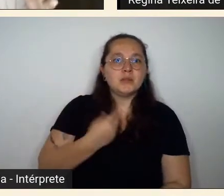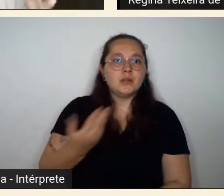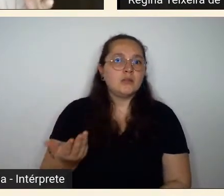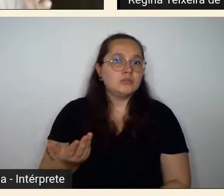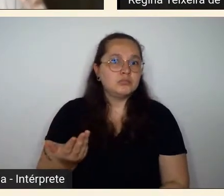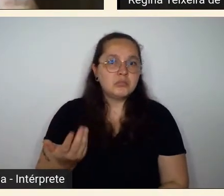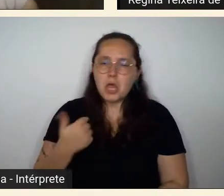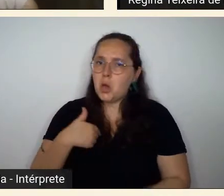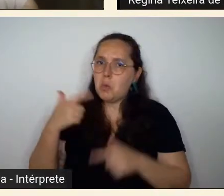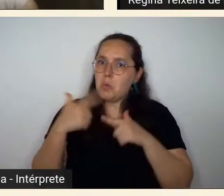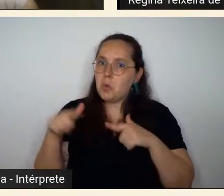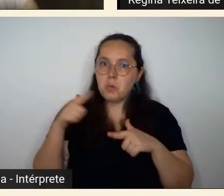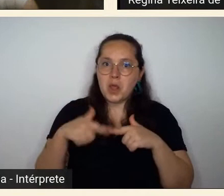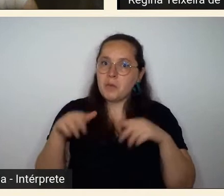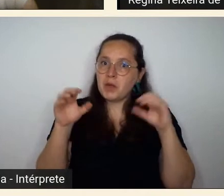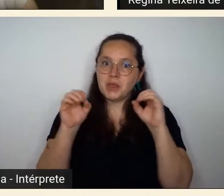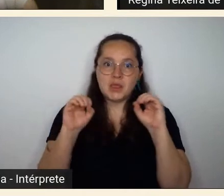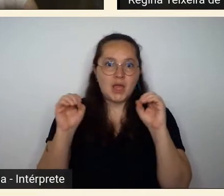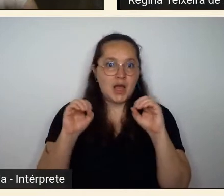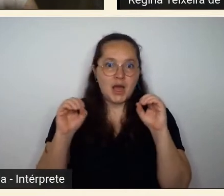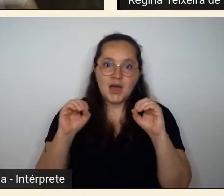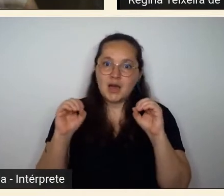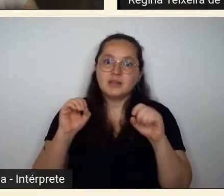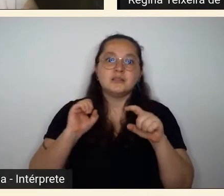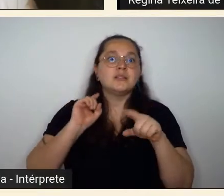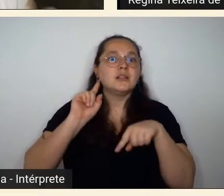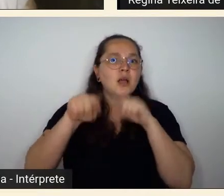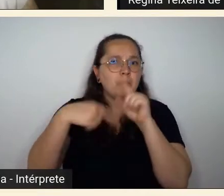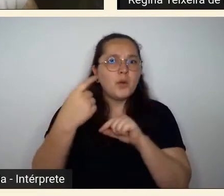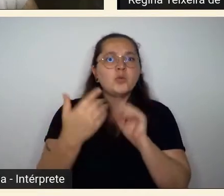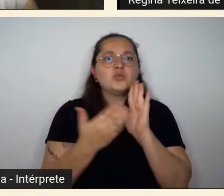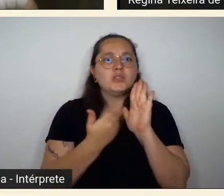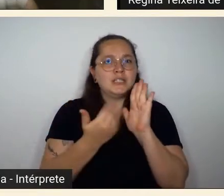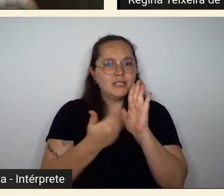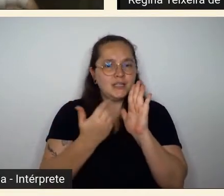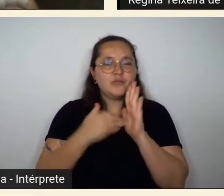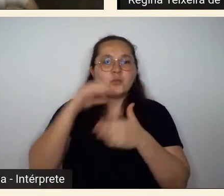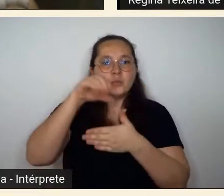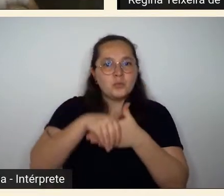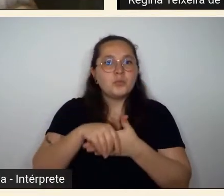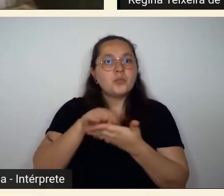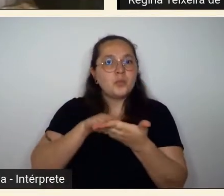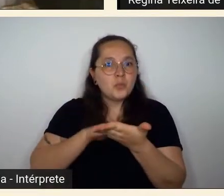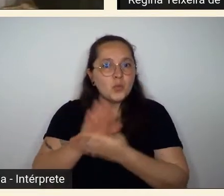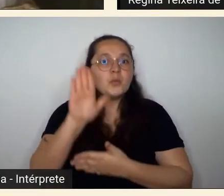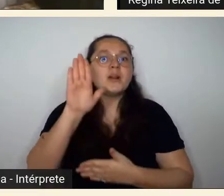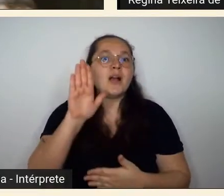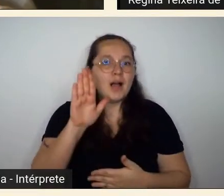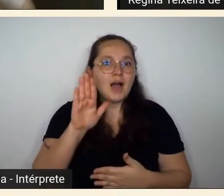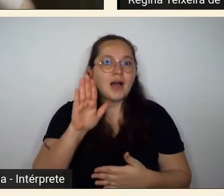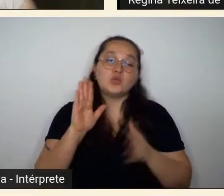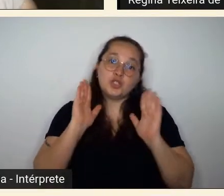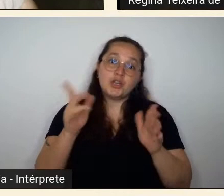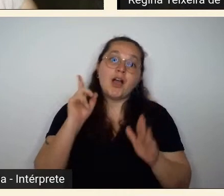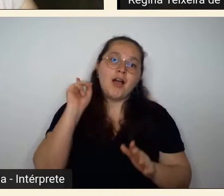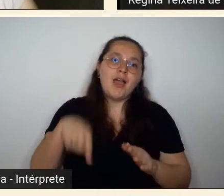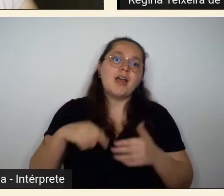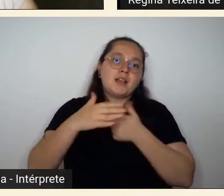nenhum problema depois porque até o livro sair e ser publicado aliás já estávamos na plena democracia